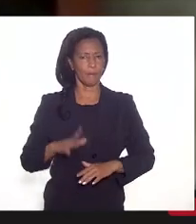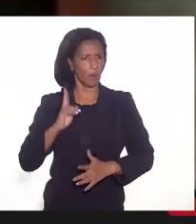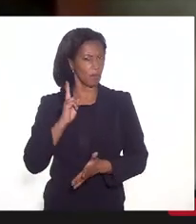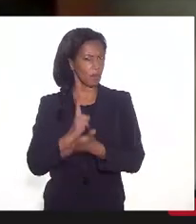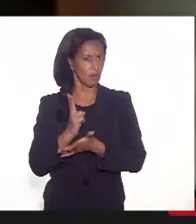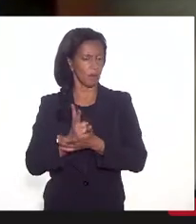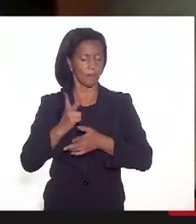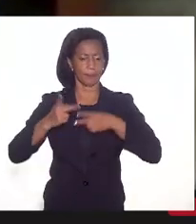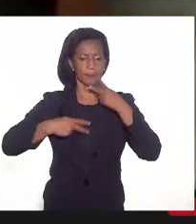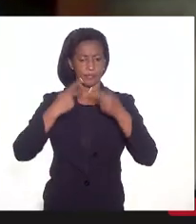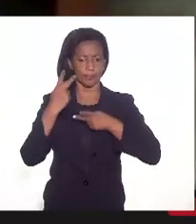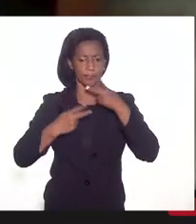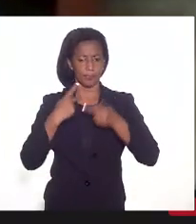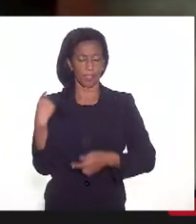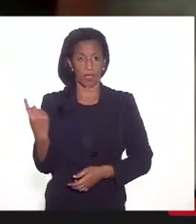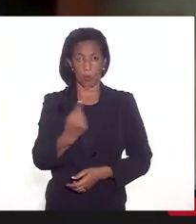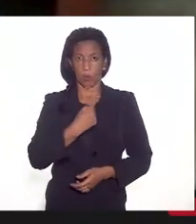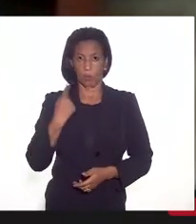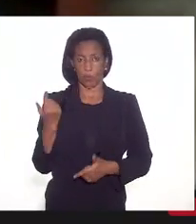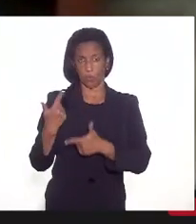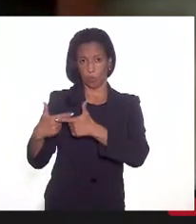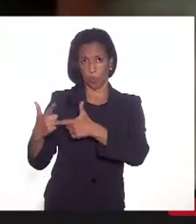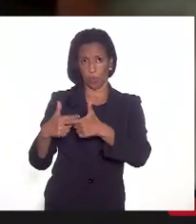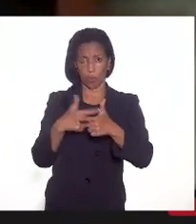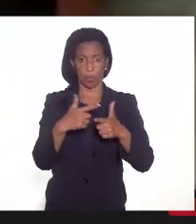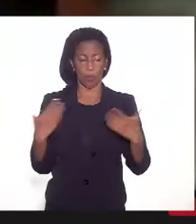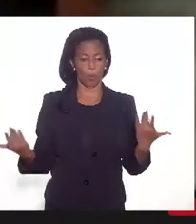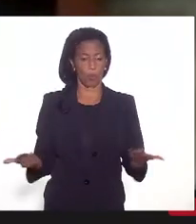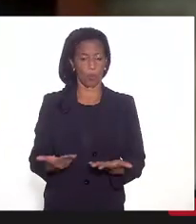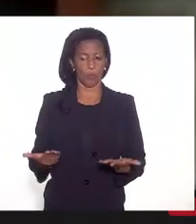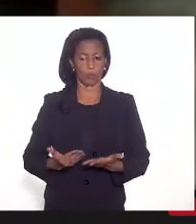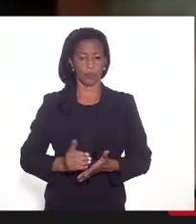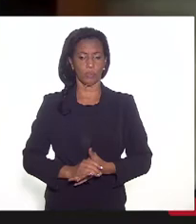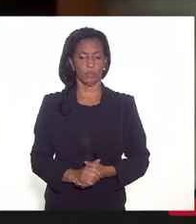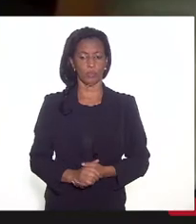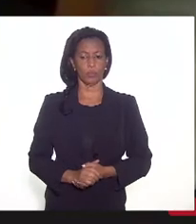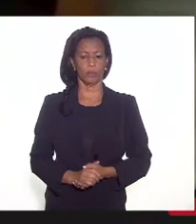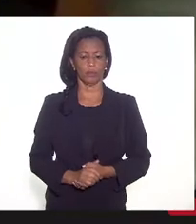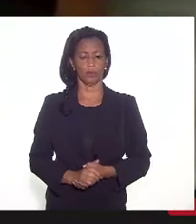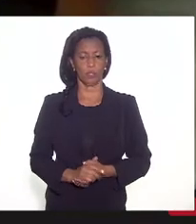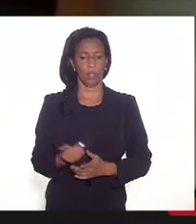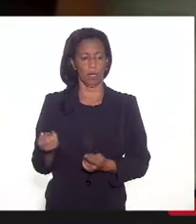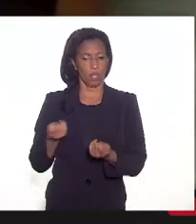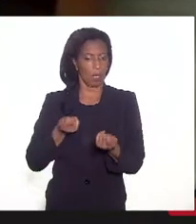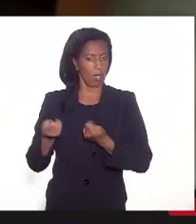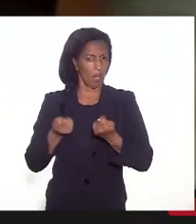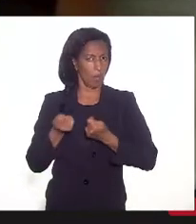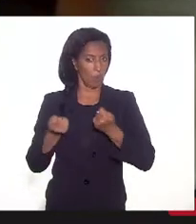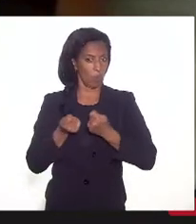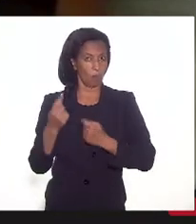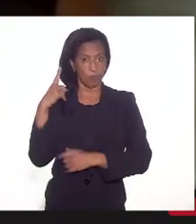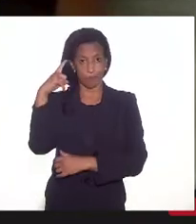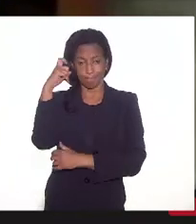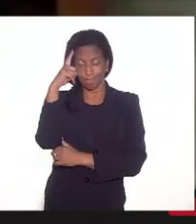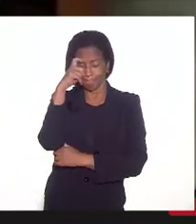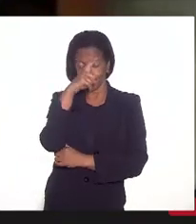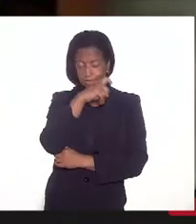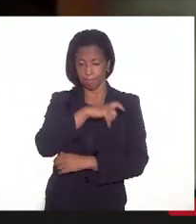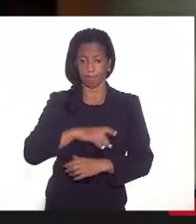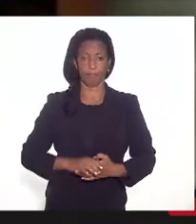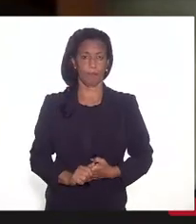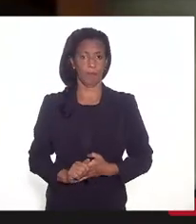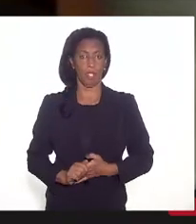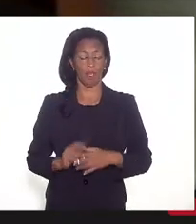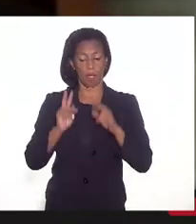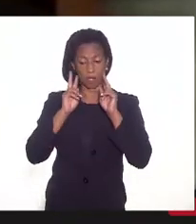sempre que o nosso problema hoje econômico é gravíssimo, já visto